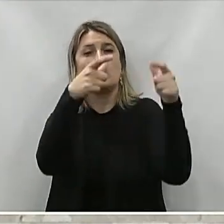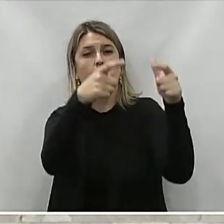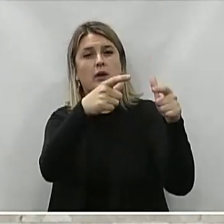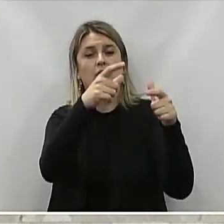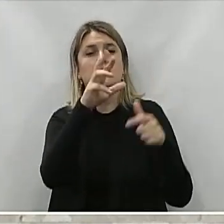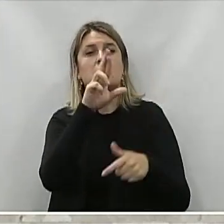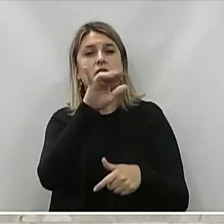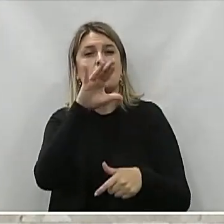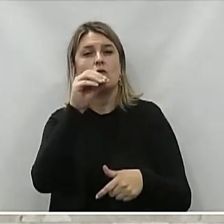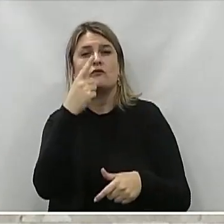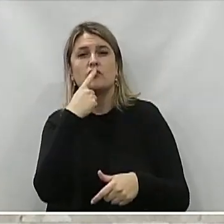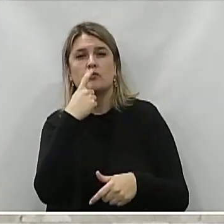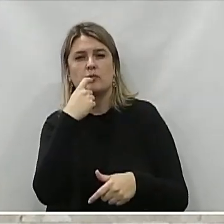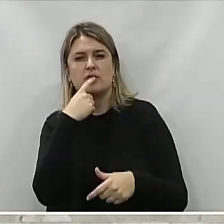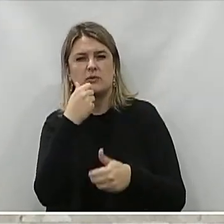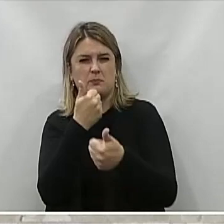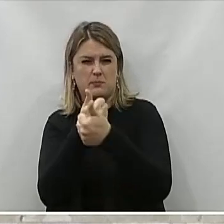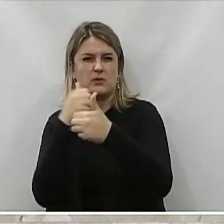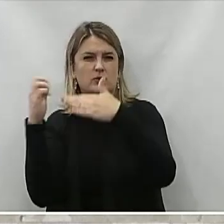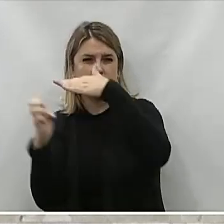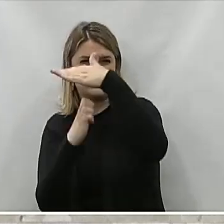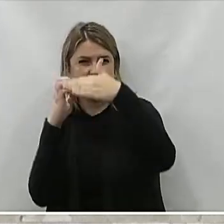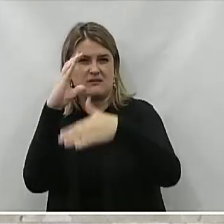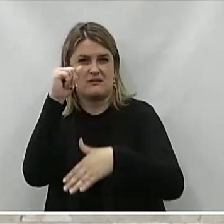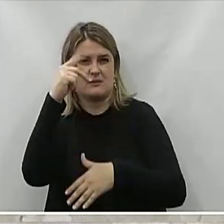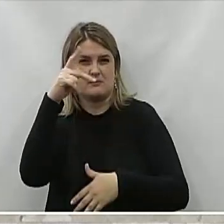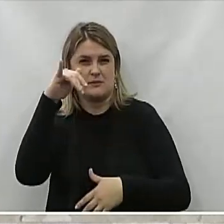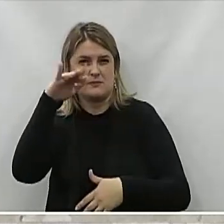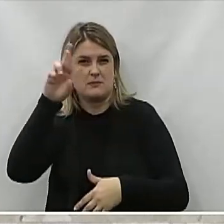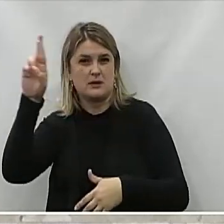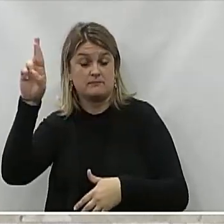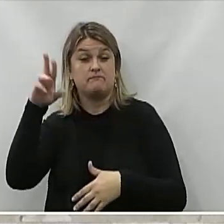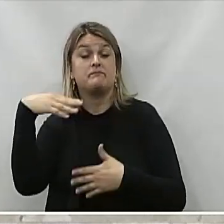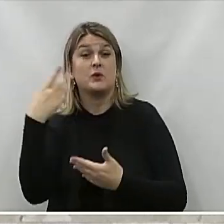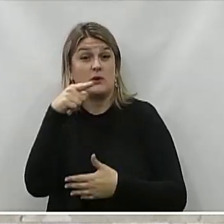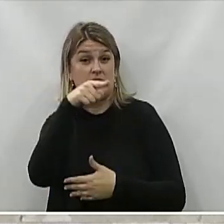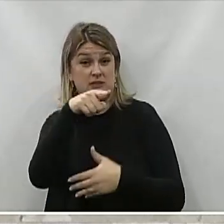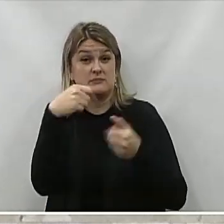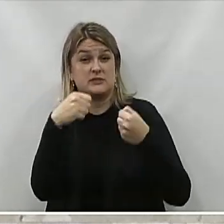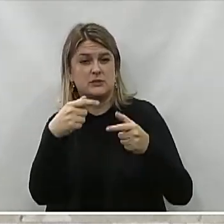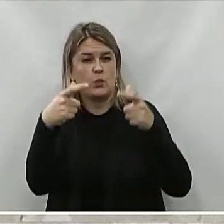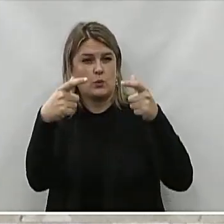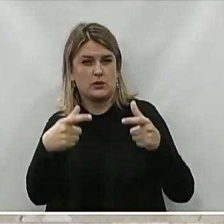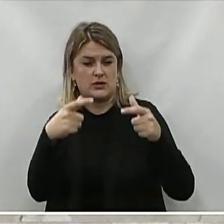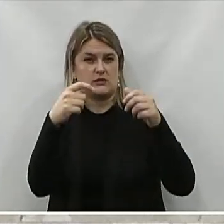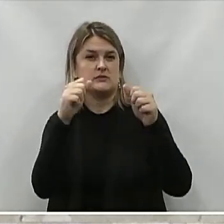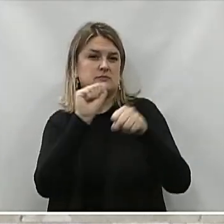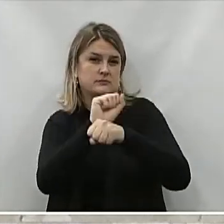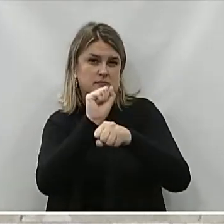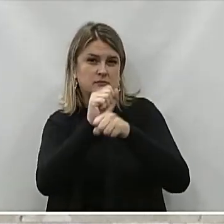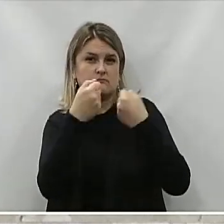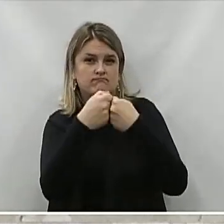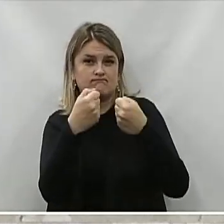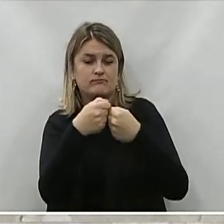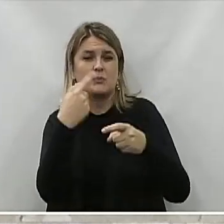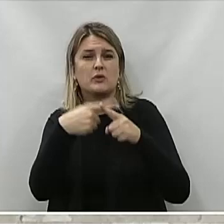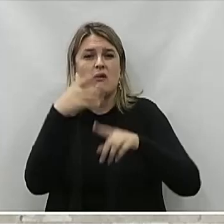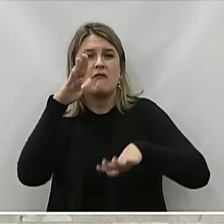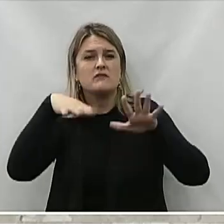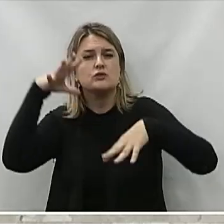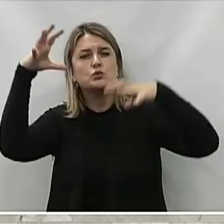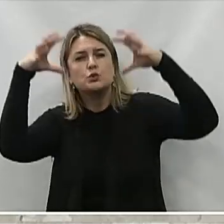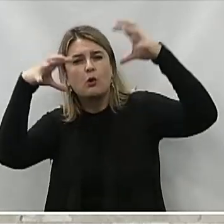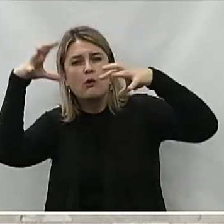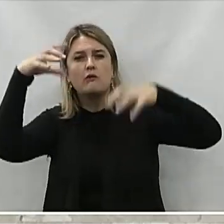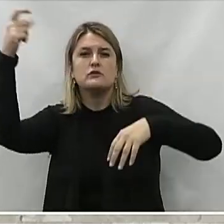empresa Capimar Justificativa Se faz necessário A colocação Desse abrigo Para ajudar Na proteção Das interpéries Do